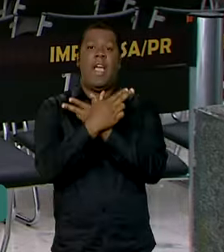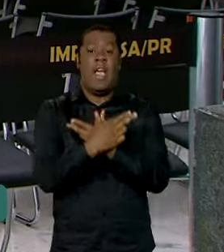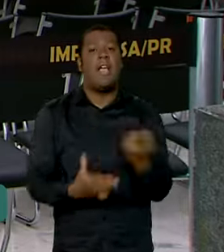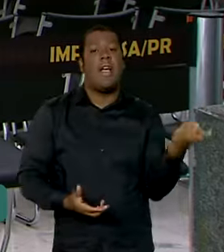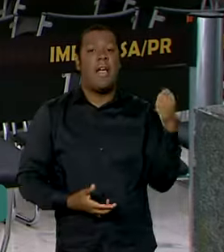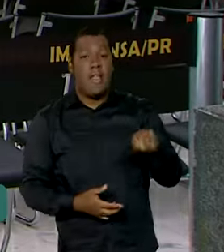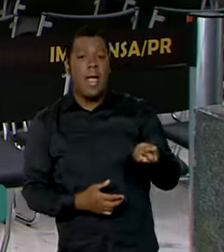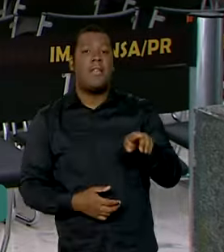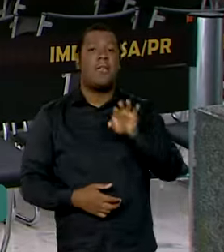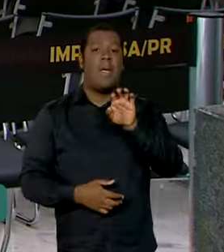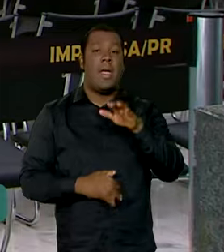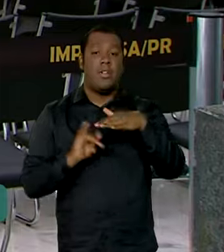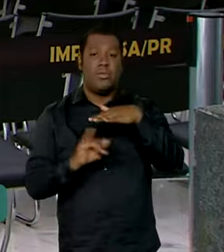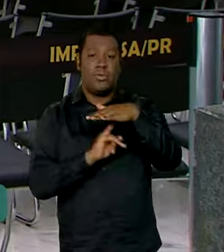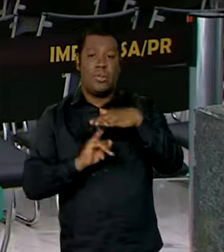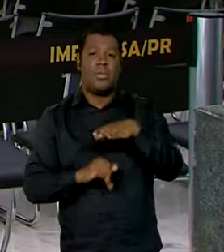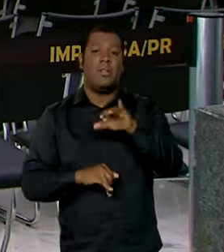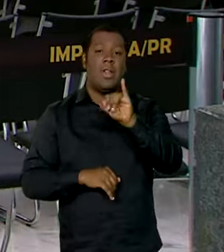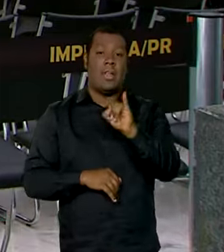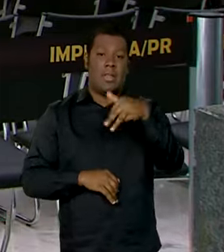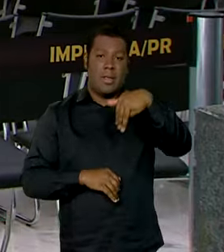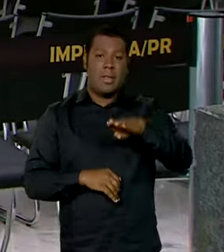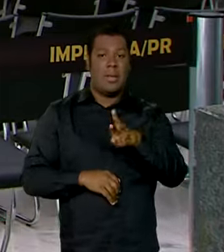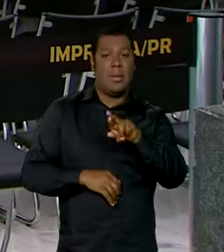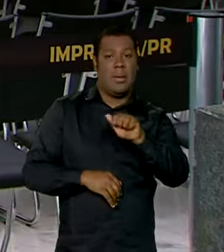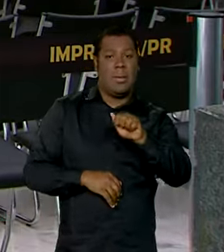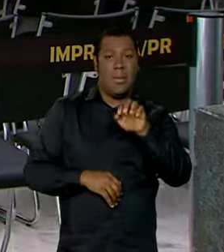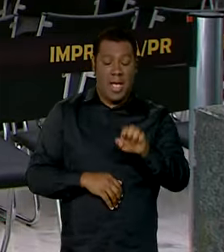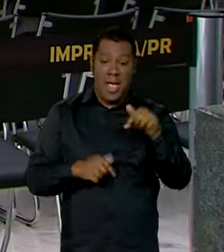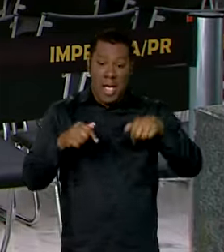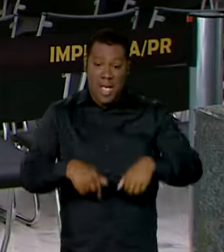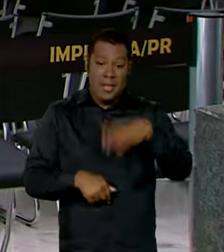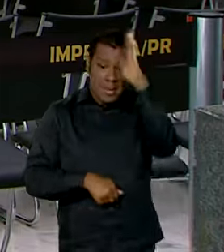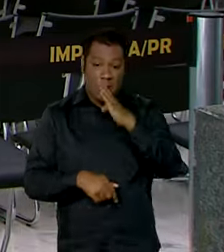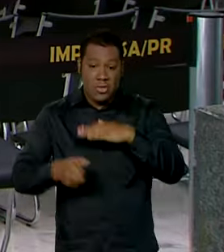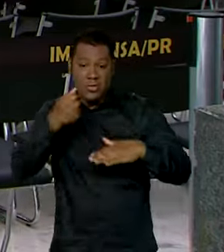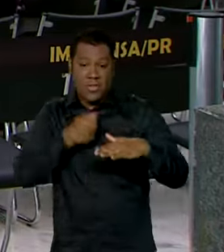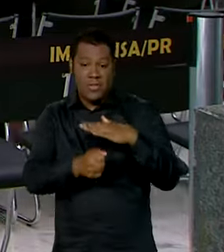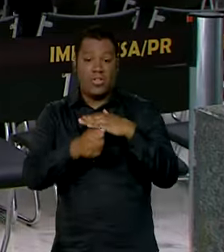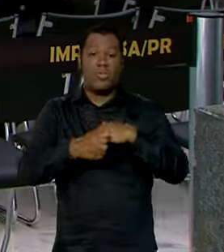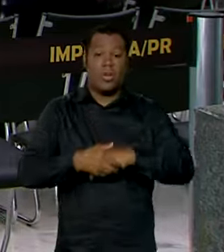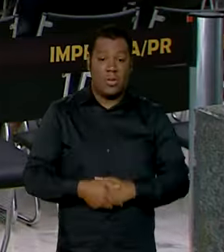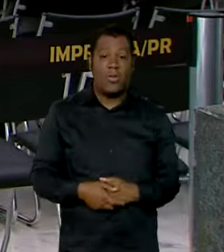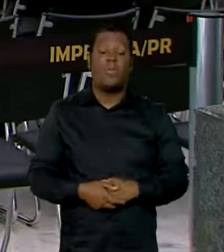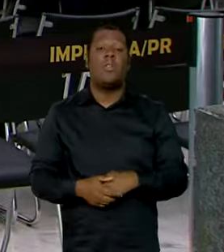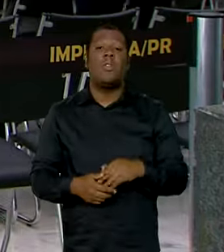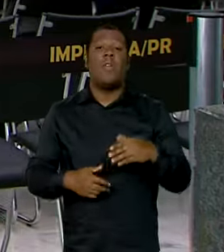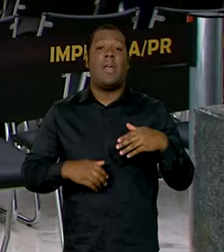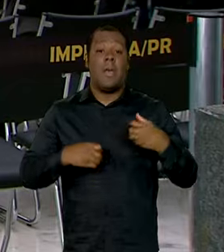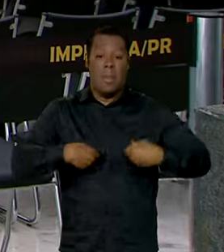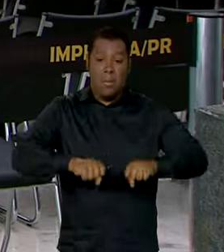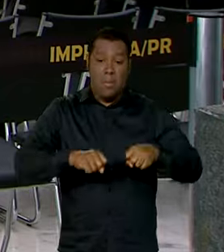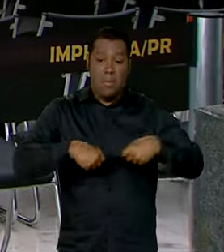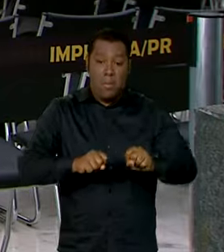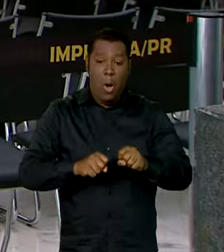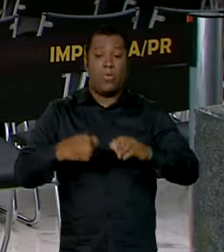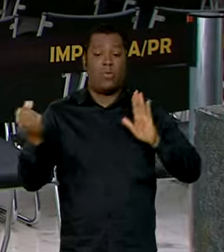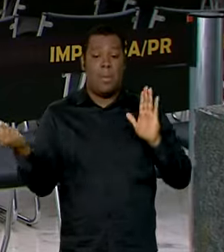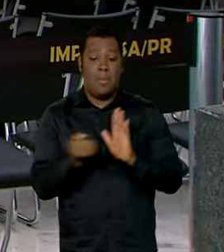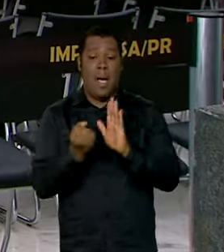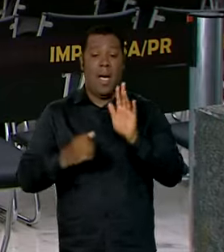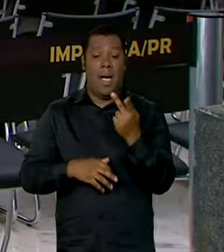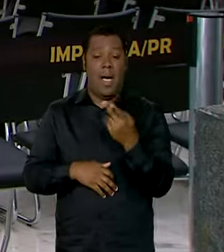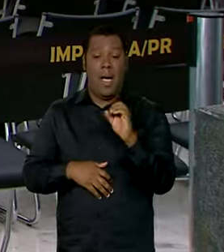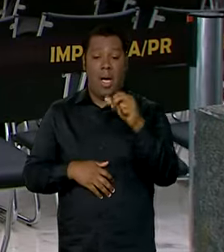E falando de outro assunto, o Brasil está atraindo novos investimentos. A Honda, a gigante do mercado de motos e carros,